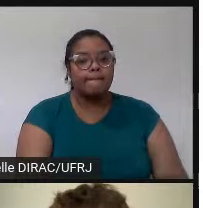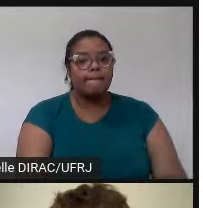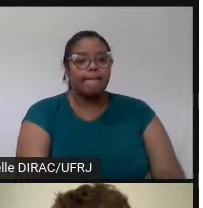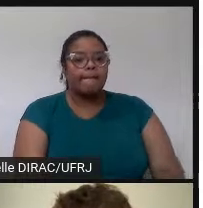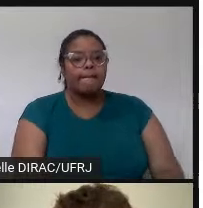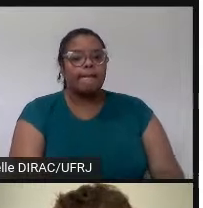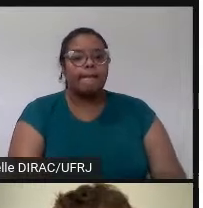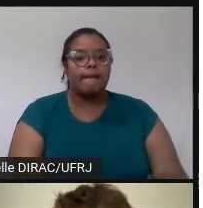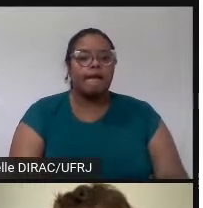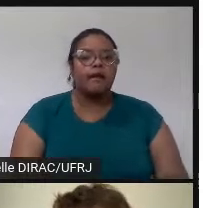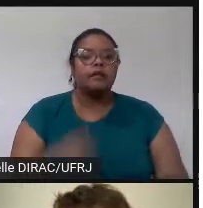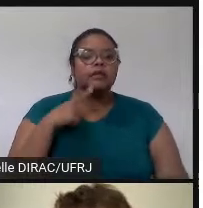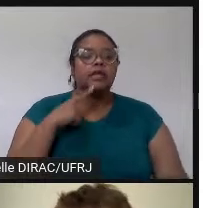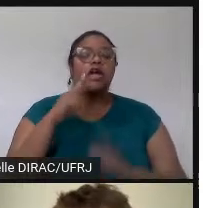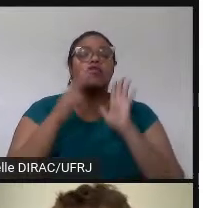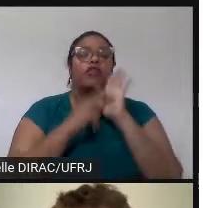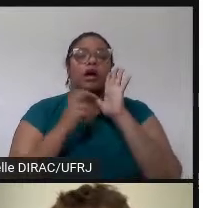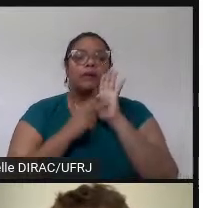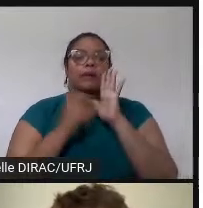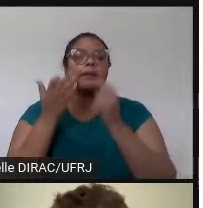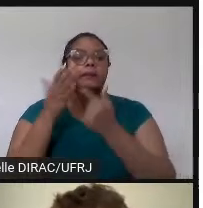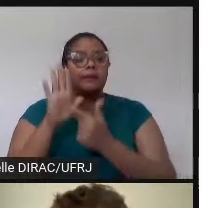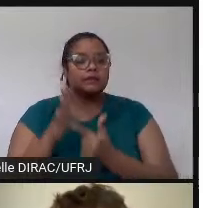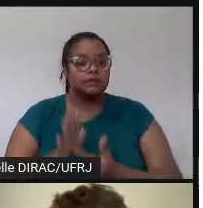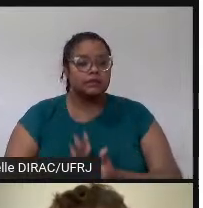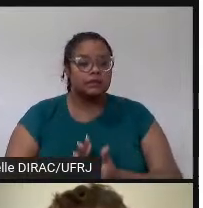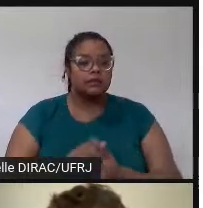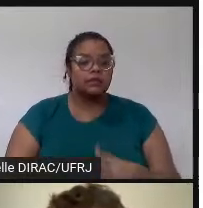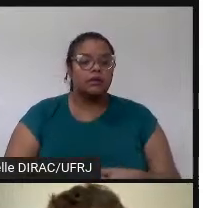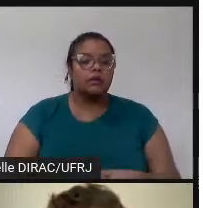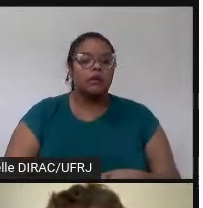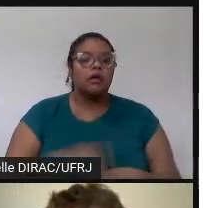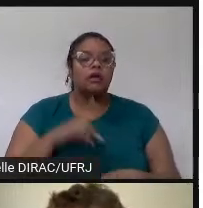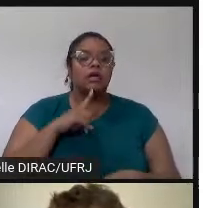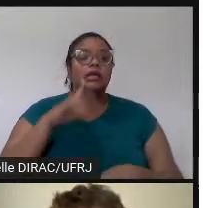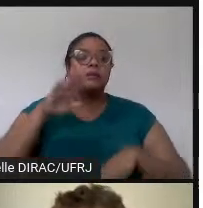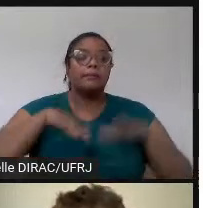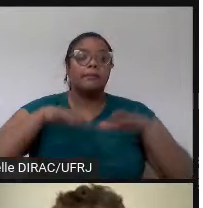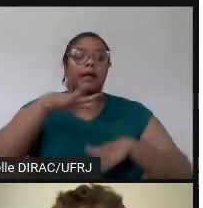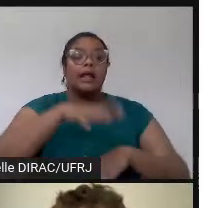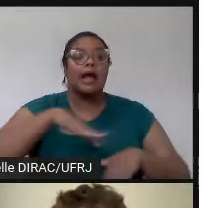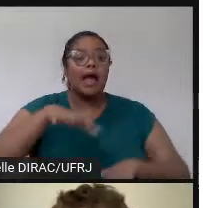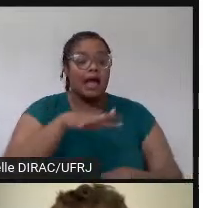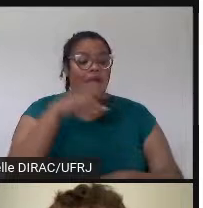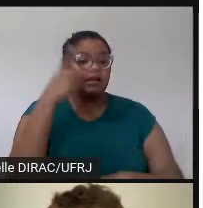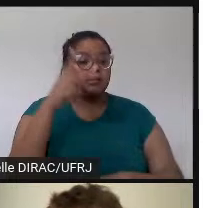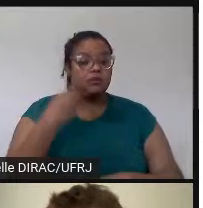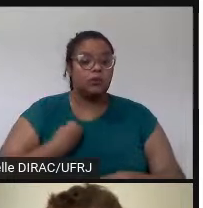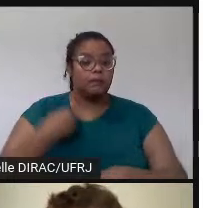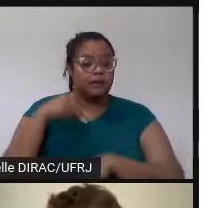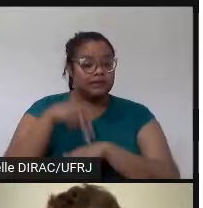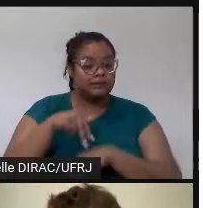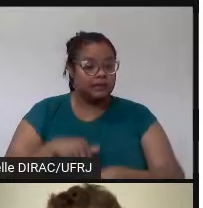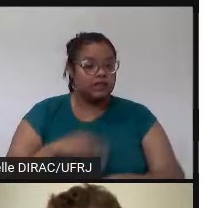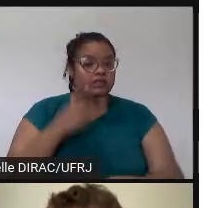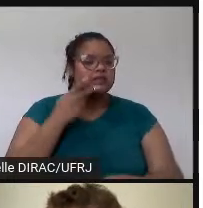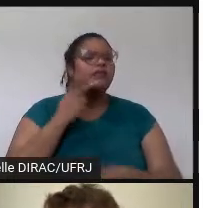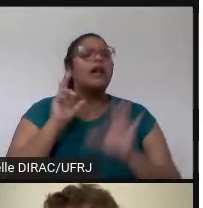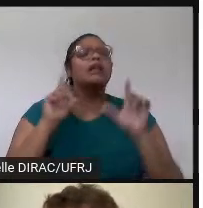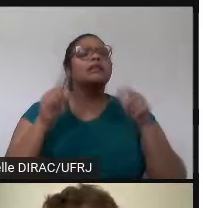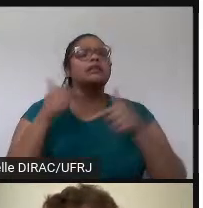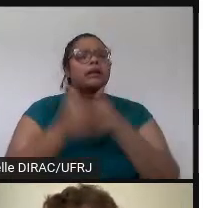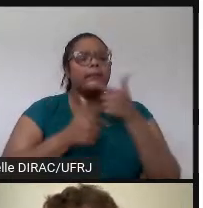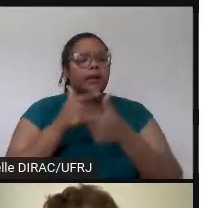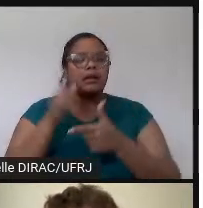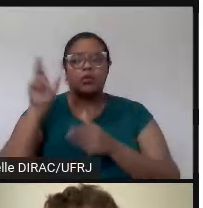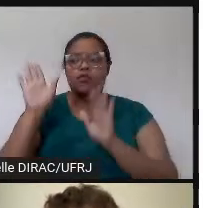Vocabulário de apresentações, vocabulário relativo às áreas dos participantes. E aí, quando eu digo que a gente faz um curso voltado para aluno, é o